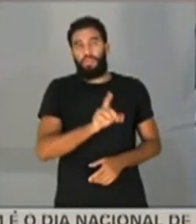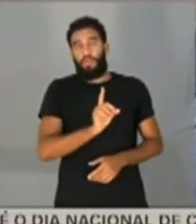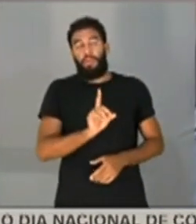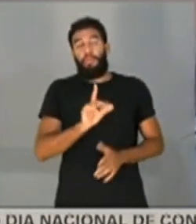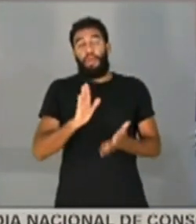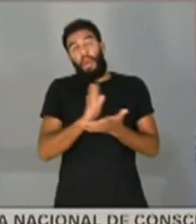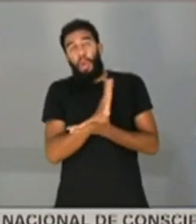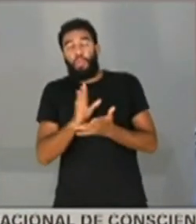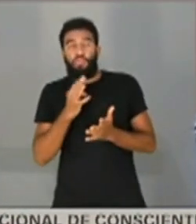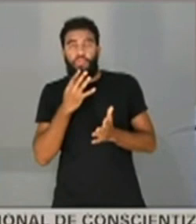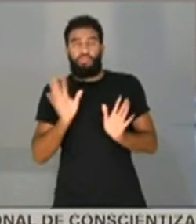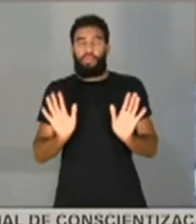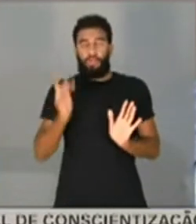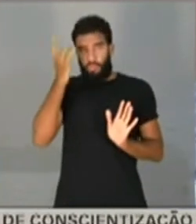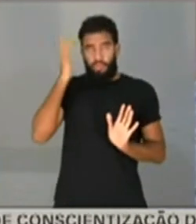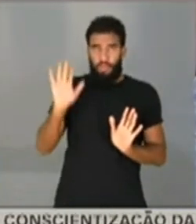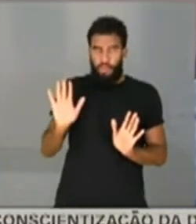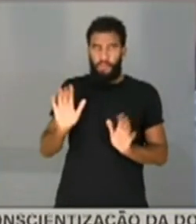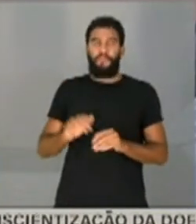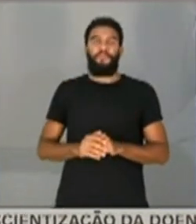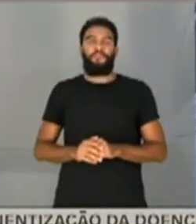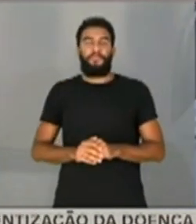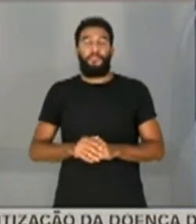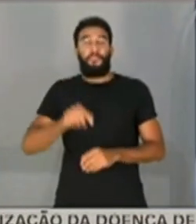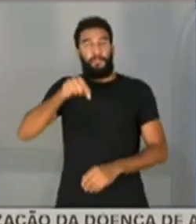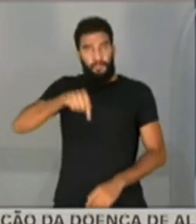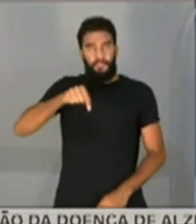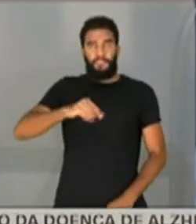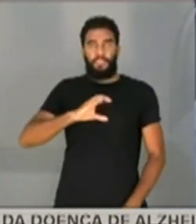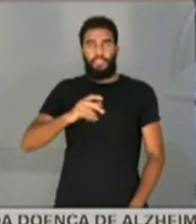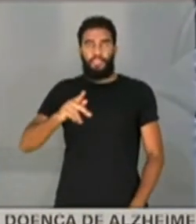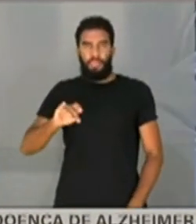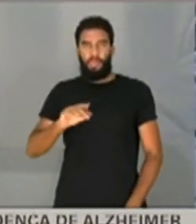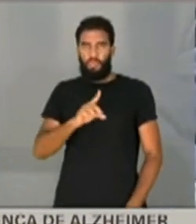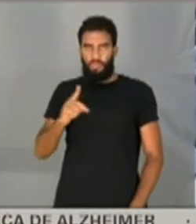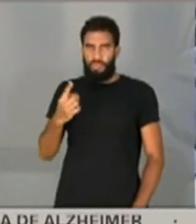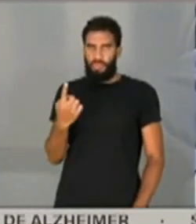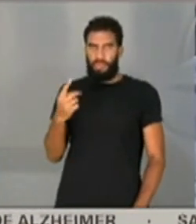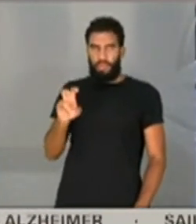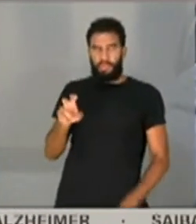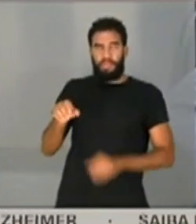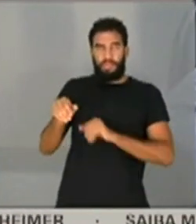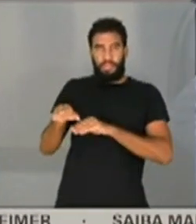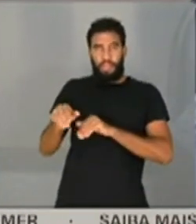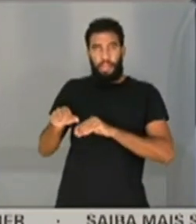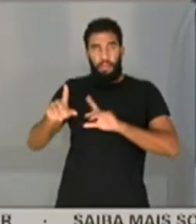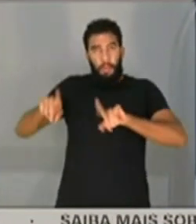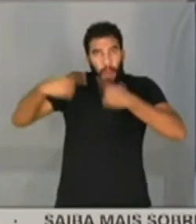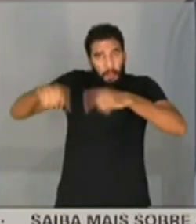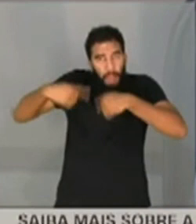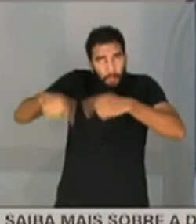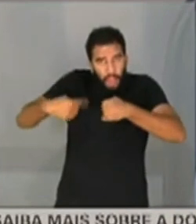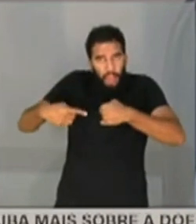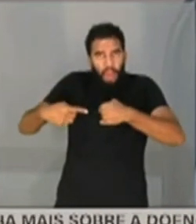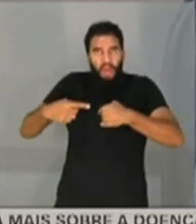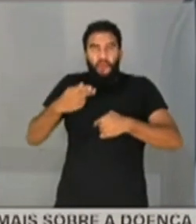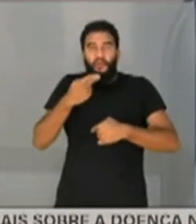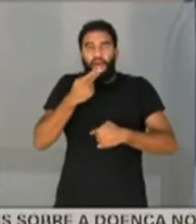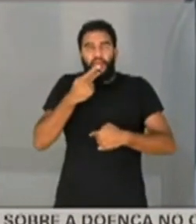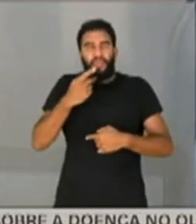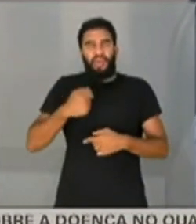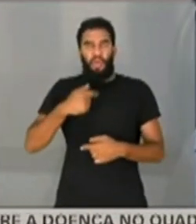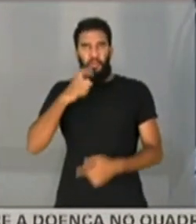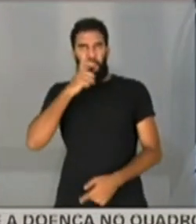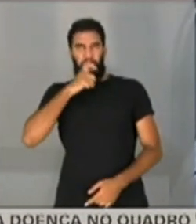incompreensões. Fui acusado nesta comissão, como já disse, no dia 15 de setembro de 2021, de maneira irresponsável de prevaricação.